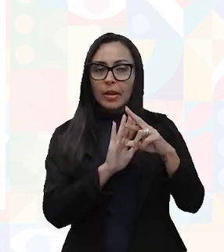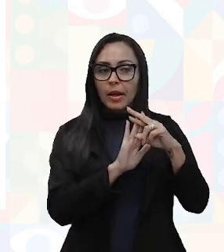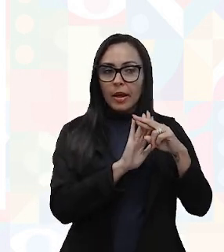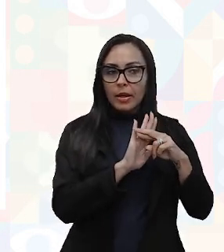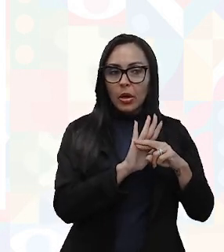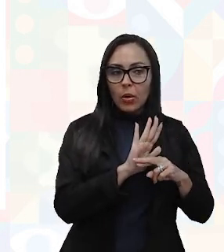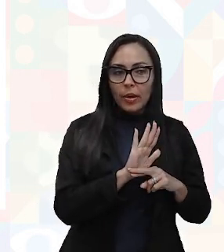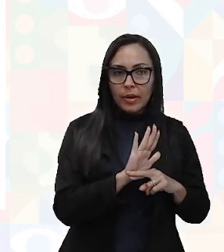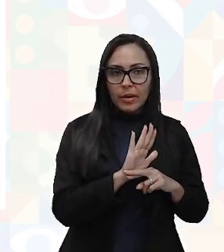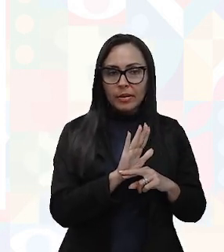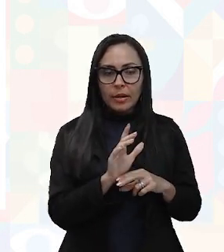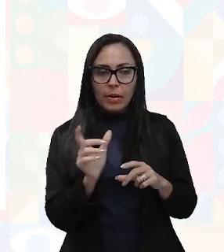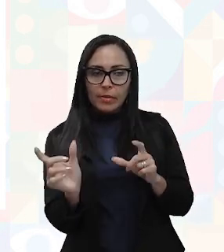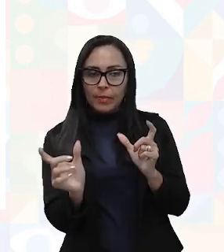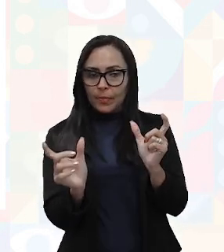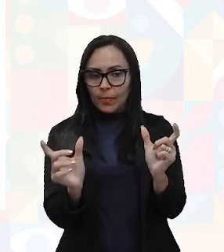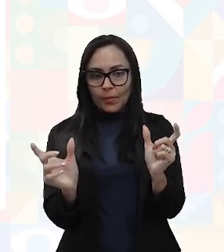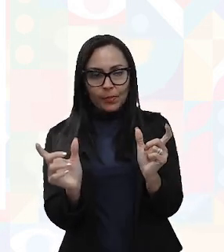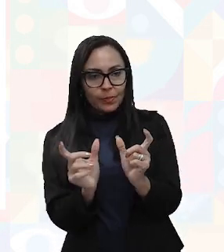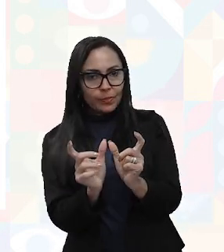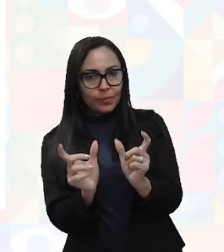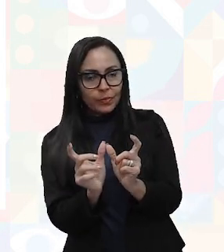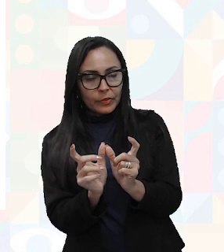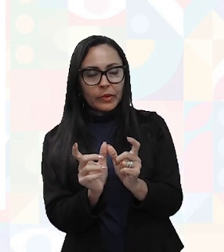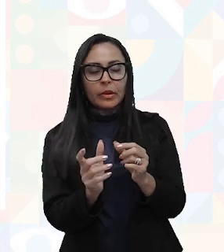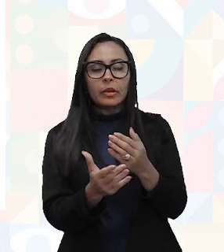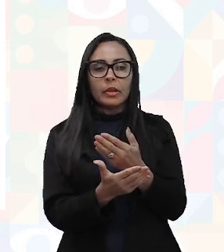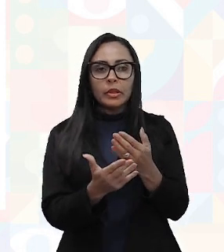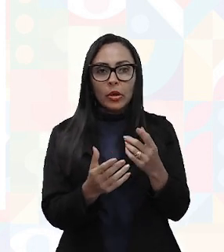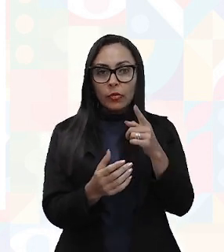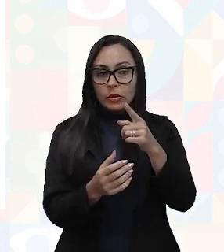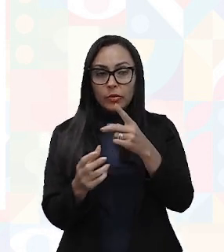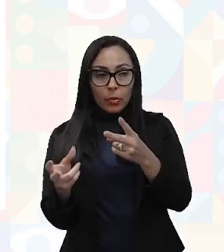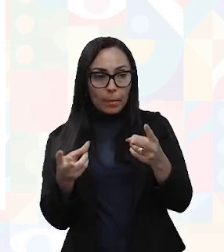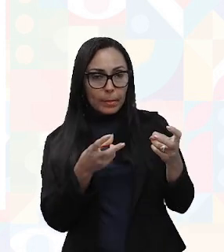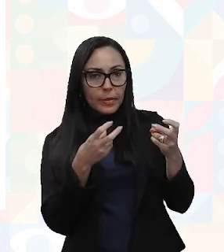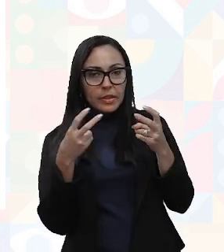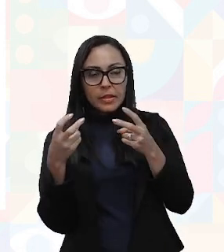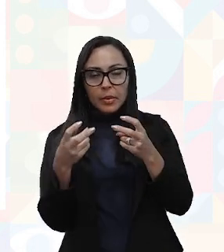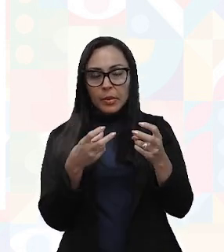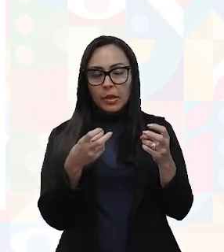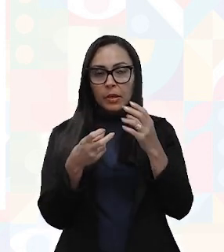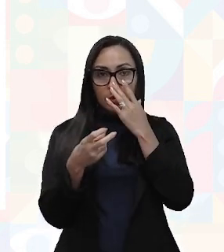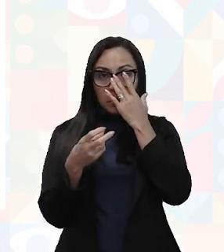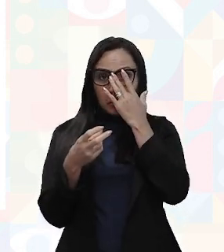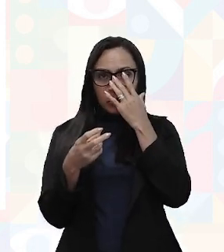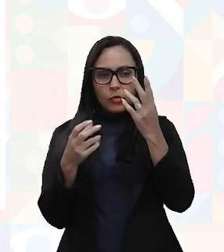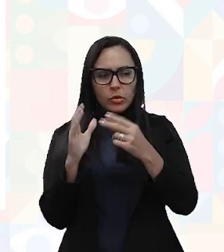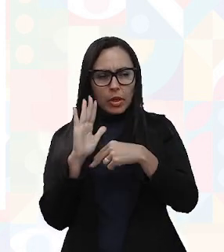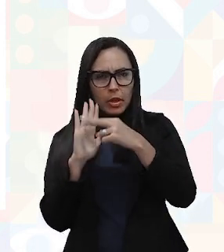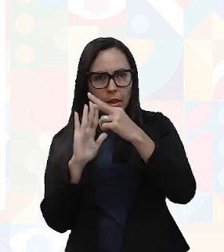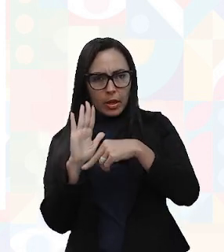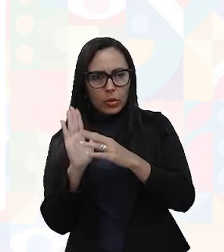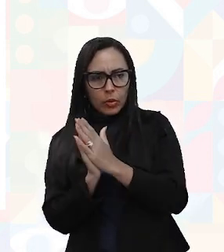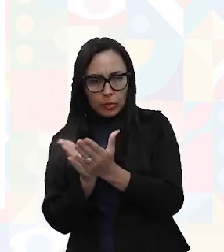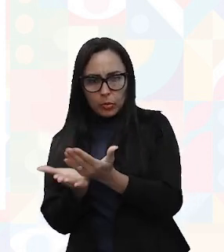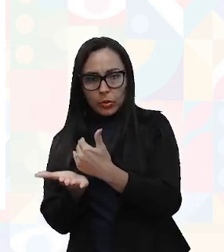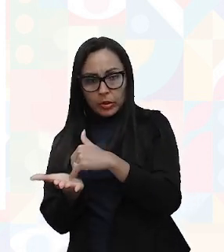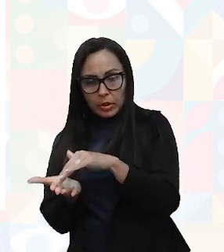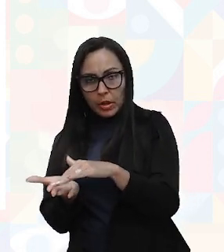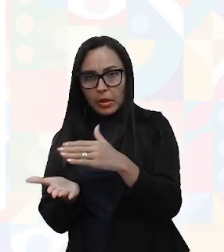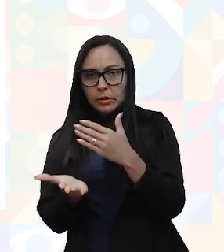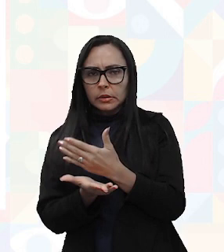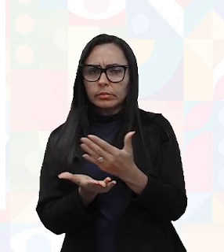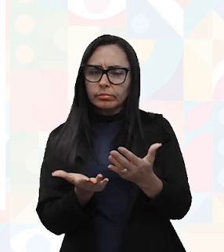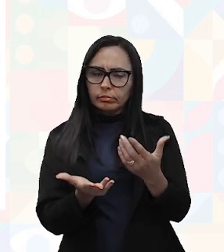Normas relacionadas a trabalho. Então, a Ergonomia, vocês vão perceber quando vocês realizarem a leitura do nosso e-book, que está